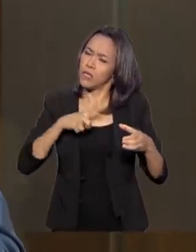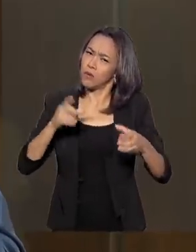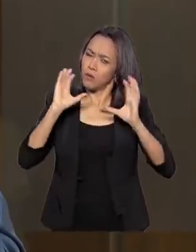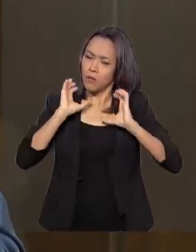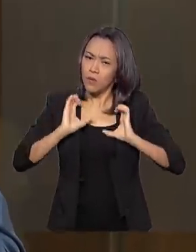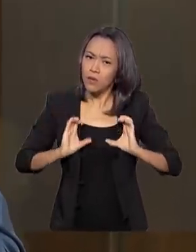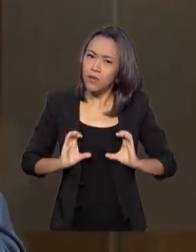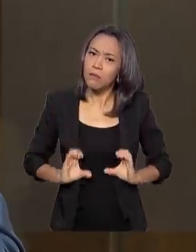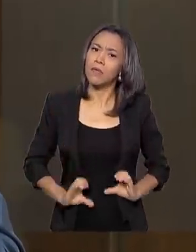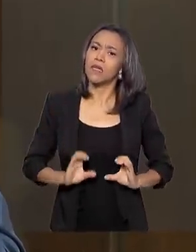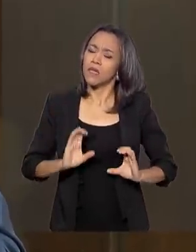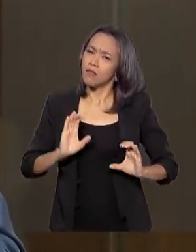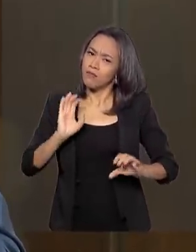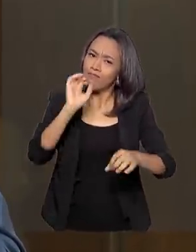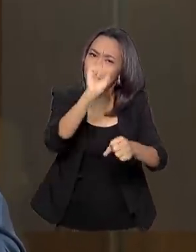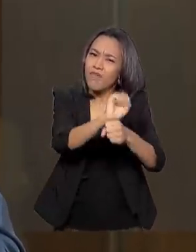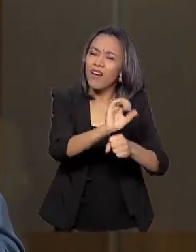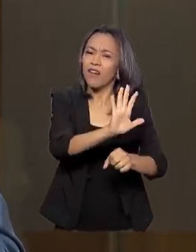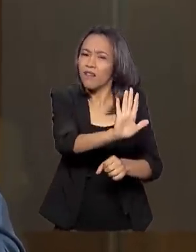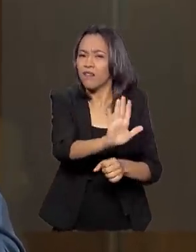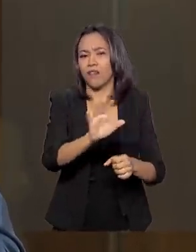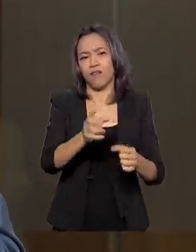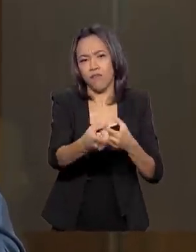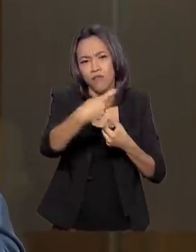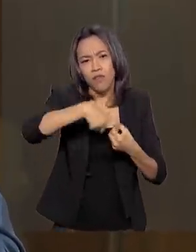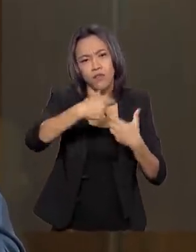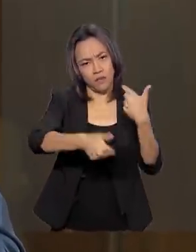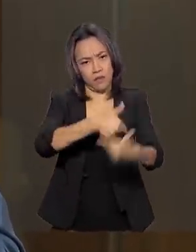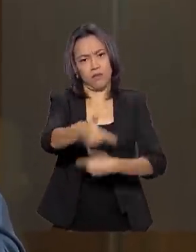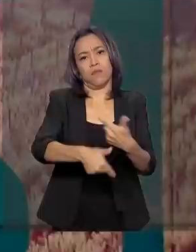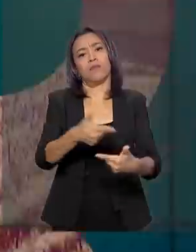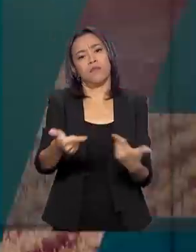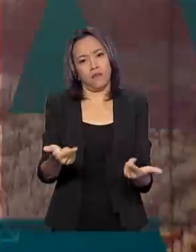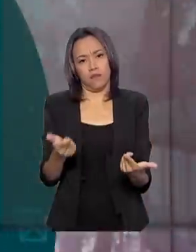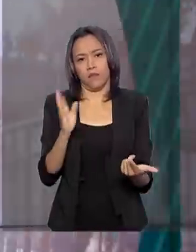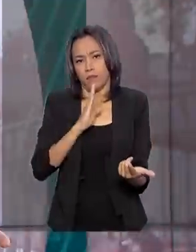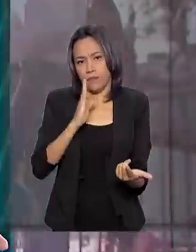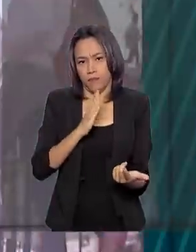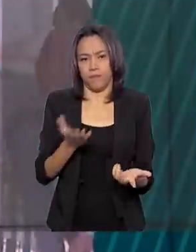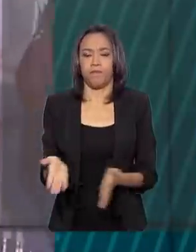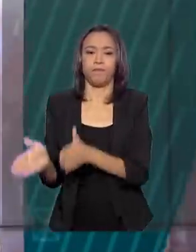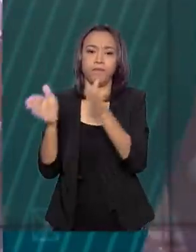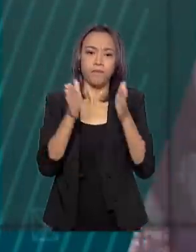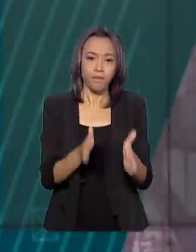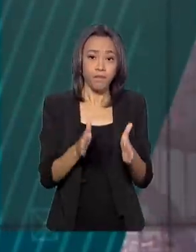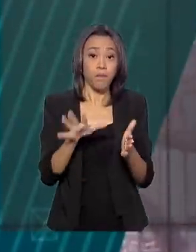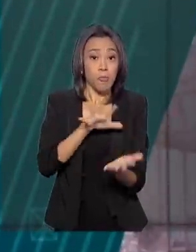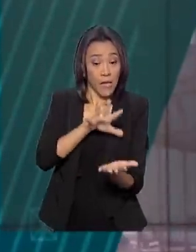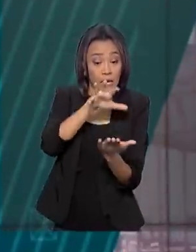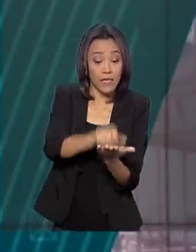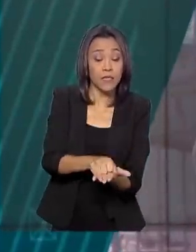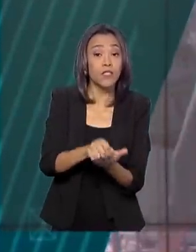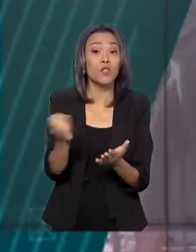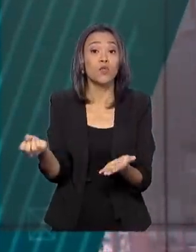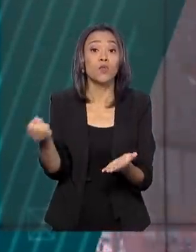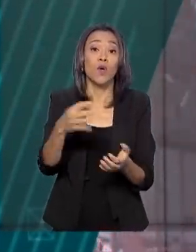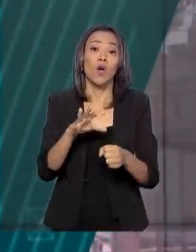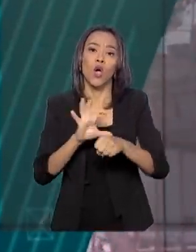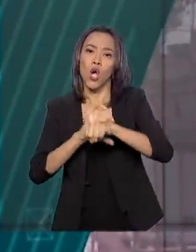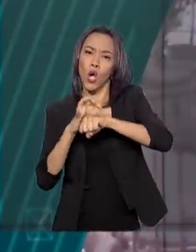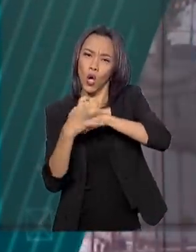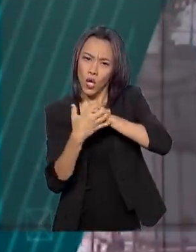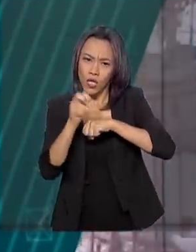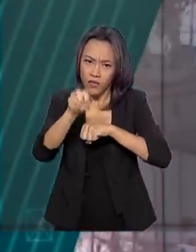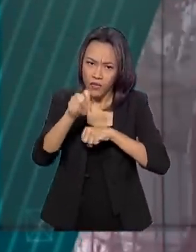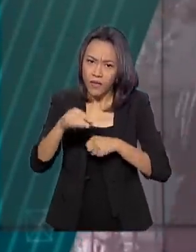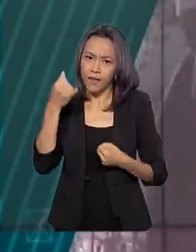de regresso às atividades normais no menor tempo possível. O registro de casos de coronavírus na Itália, com a